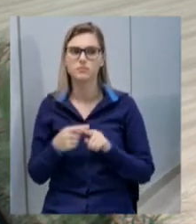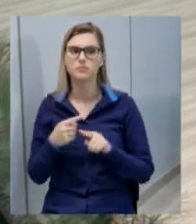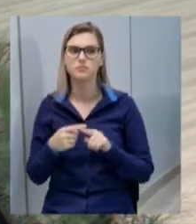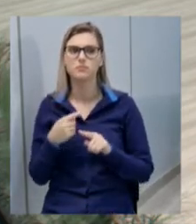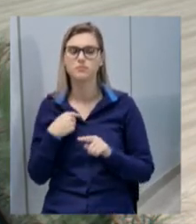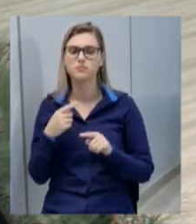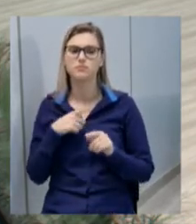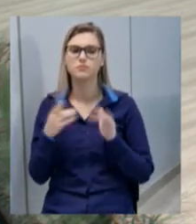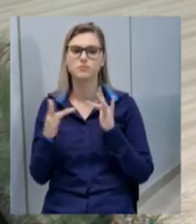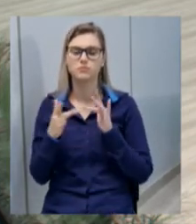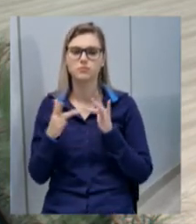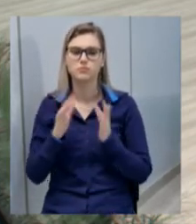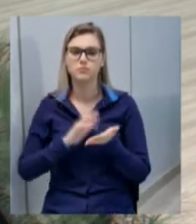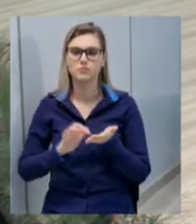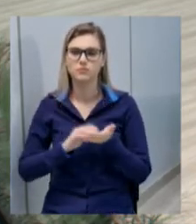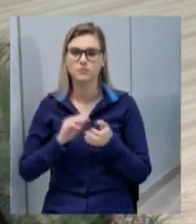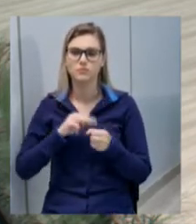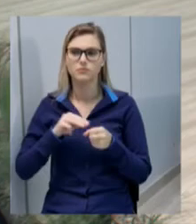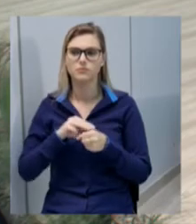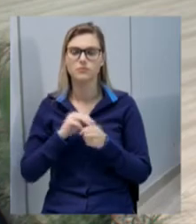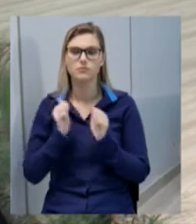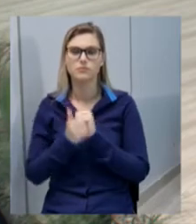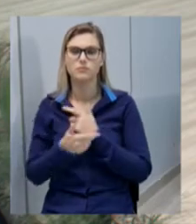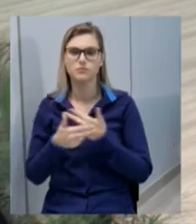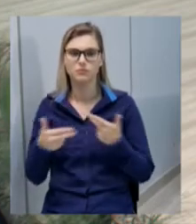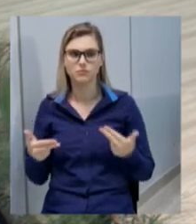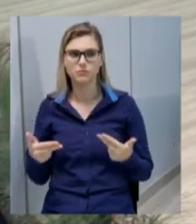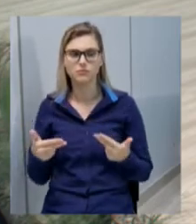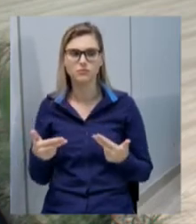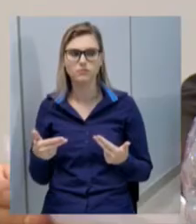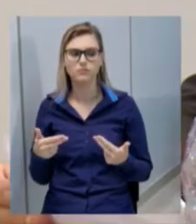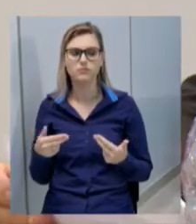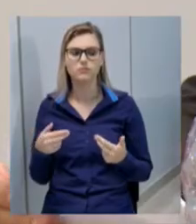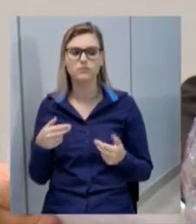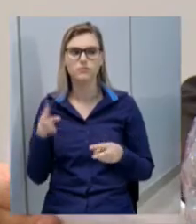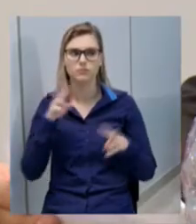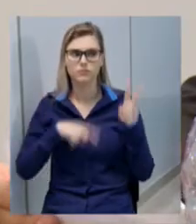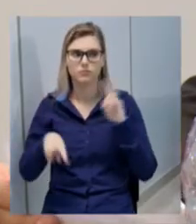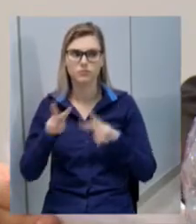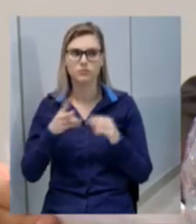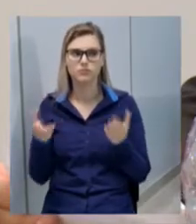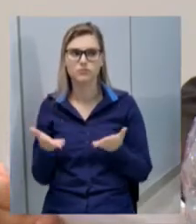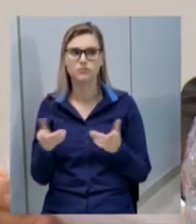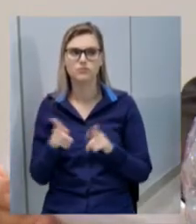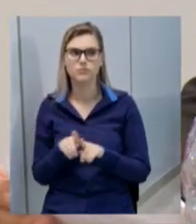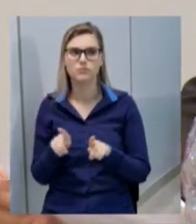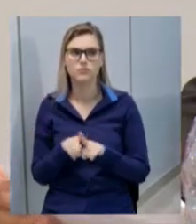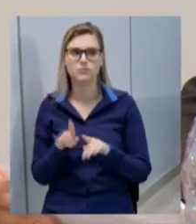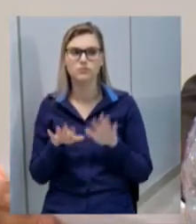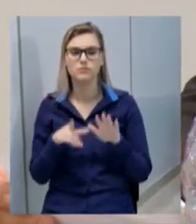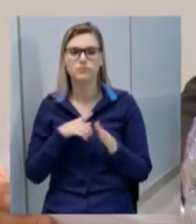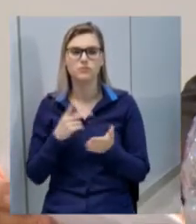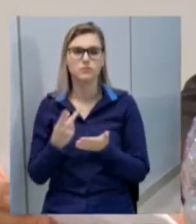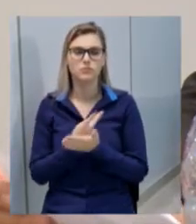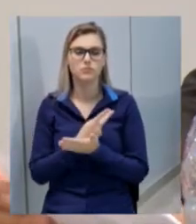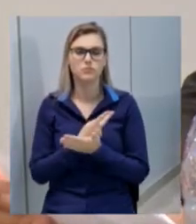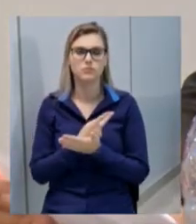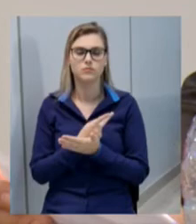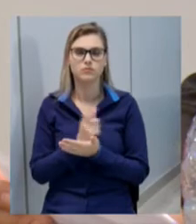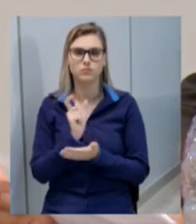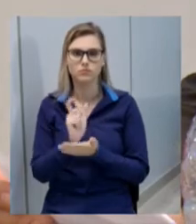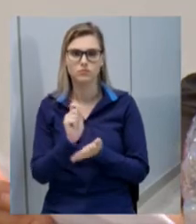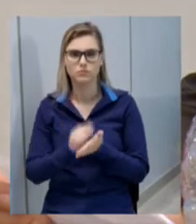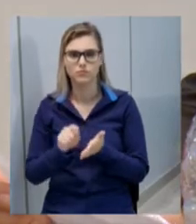estive em contato com o secretário municipal de esportes e até observando aqui agora talvez esteja um erro de ortografia